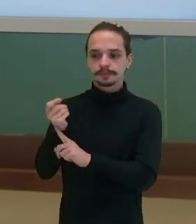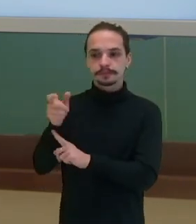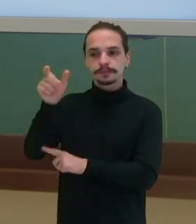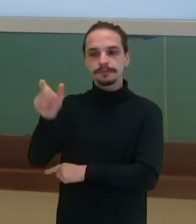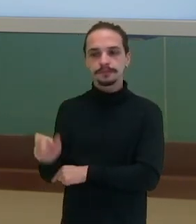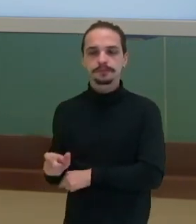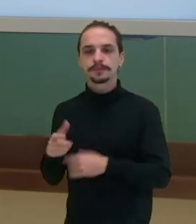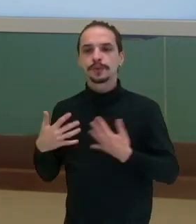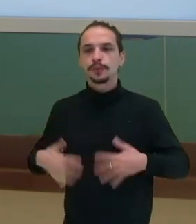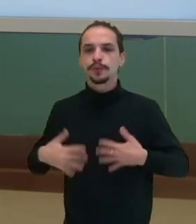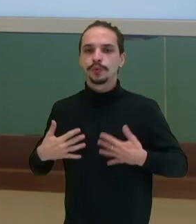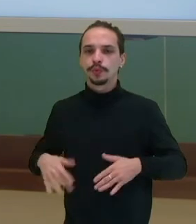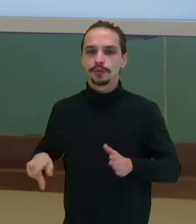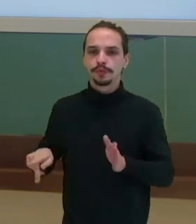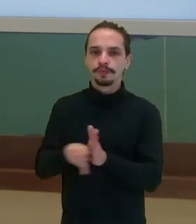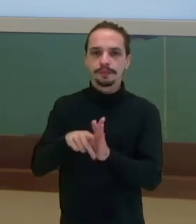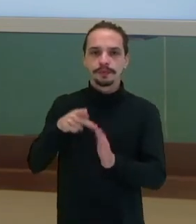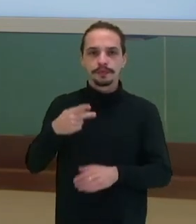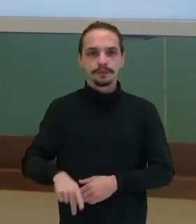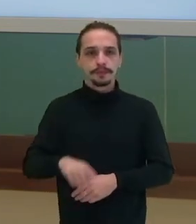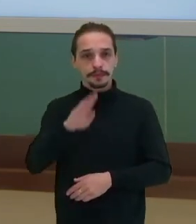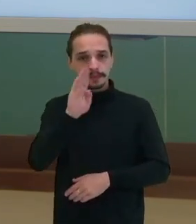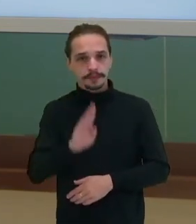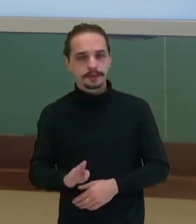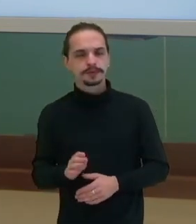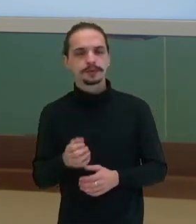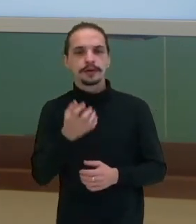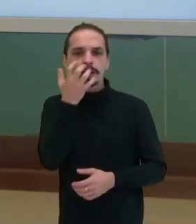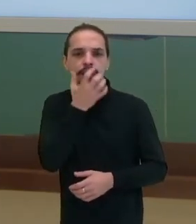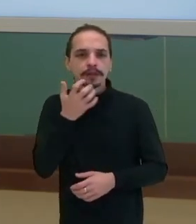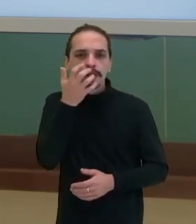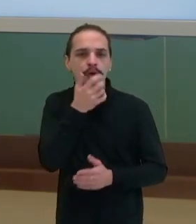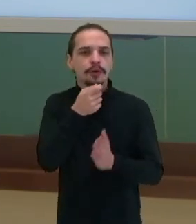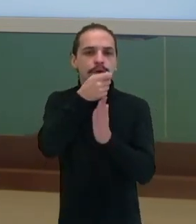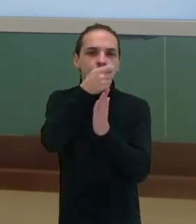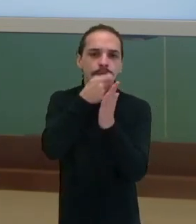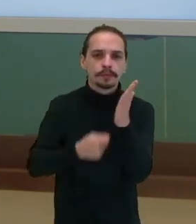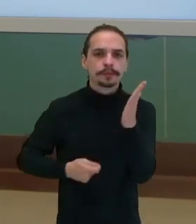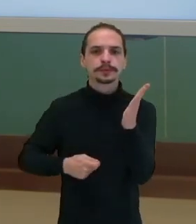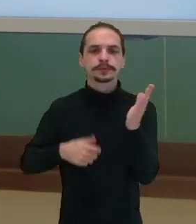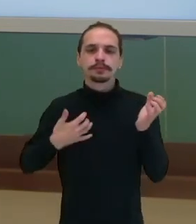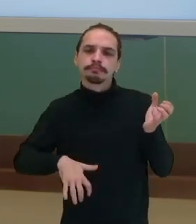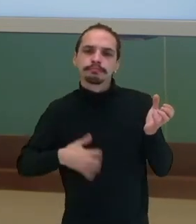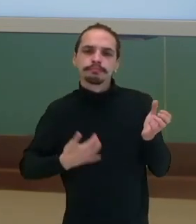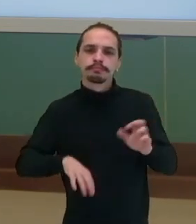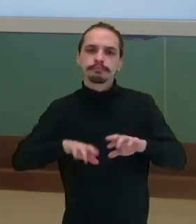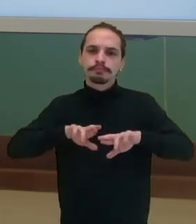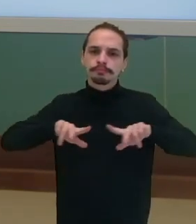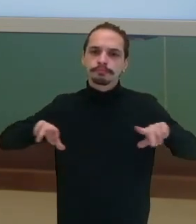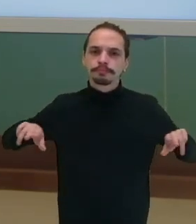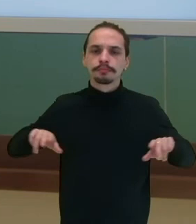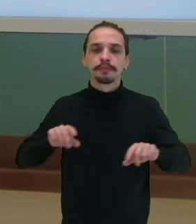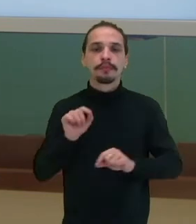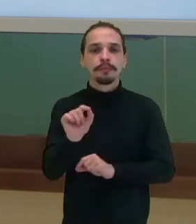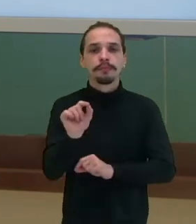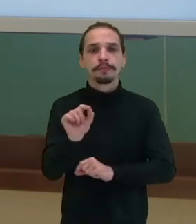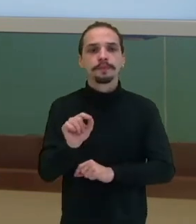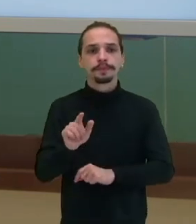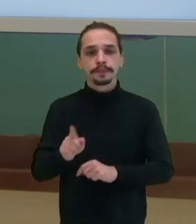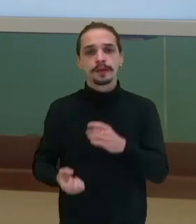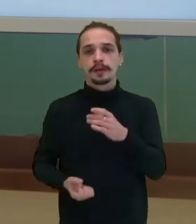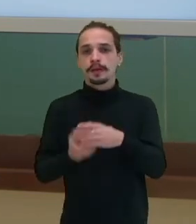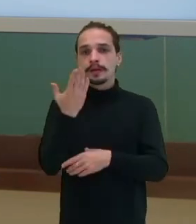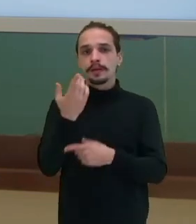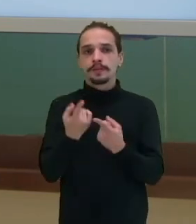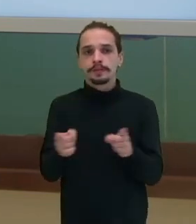Dauer, né? Um artista brasileiro, cantor, compositor, instrumentista. Dentre as suas músicas, ele criou a